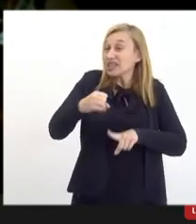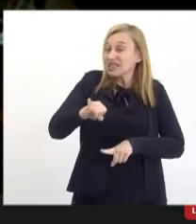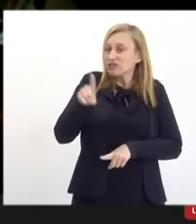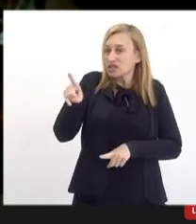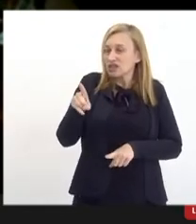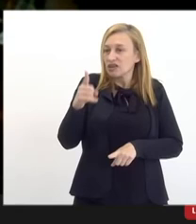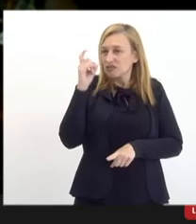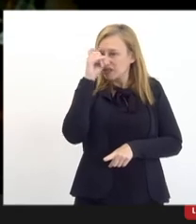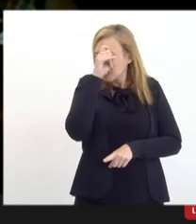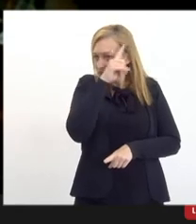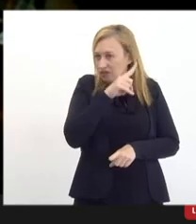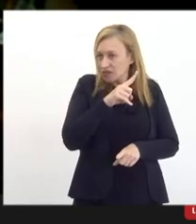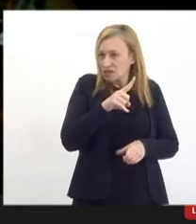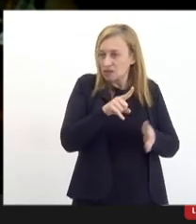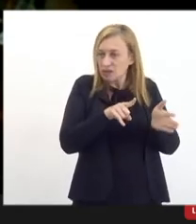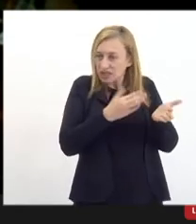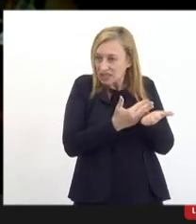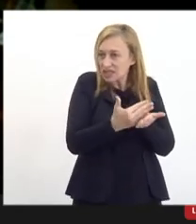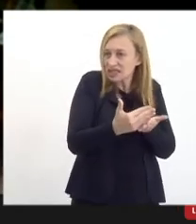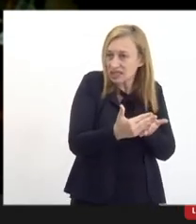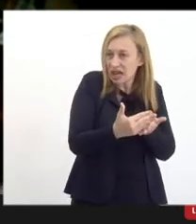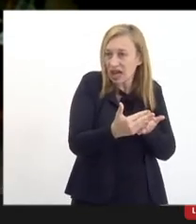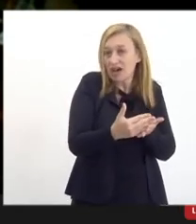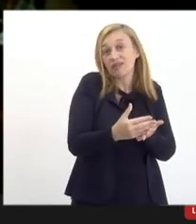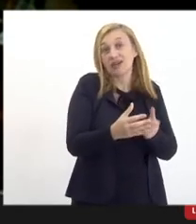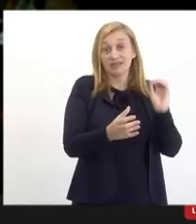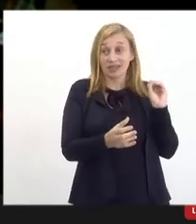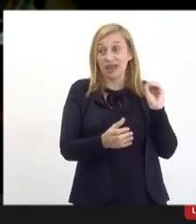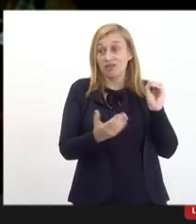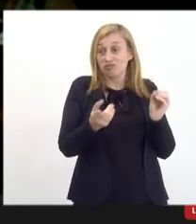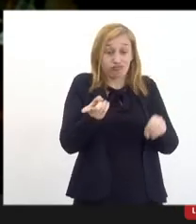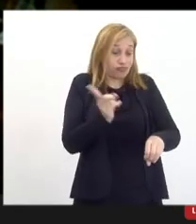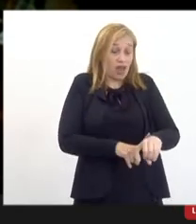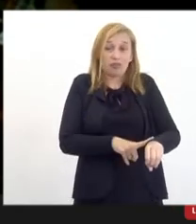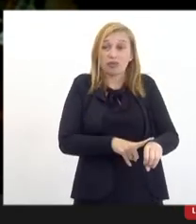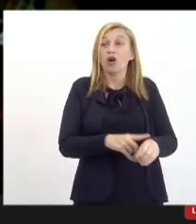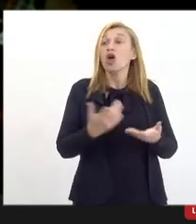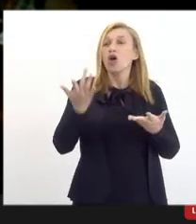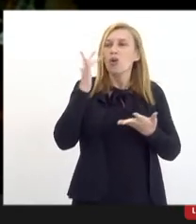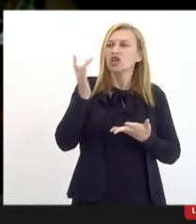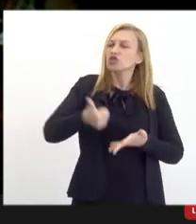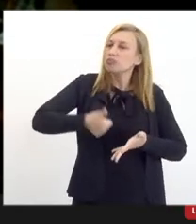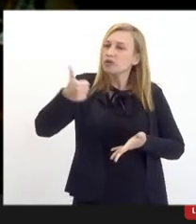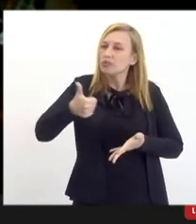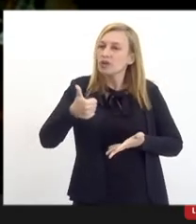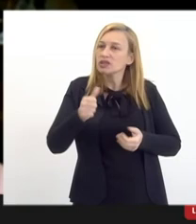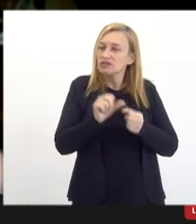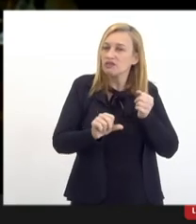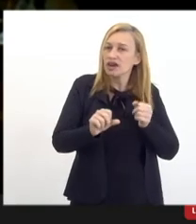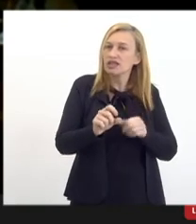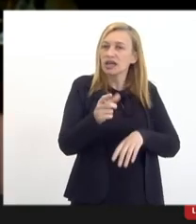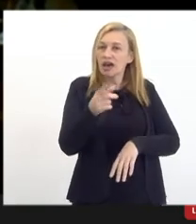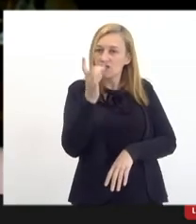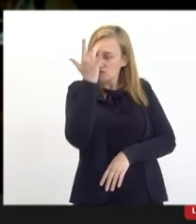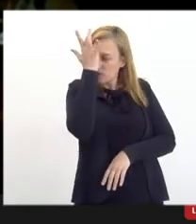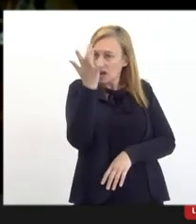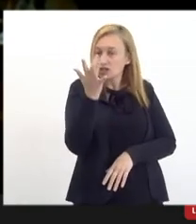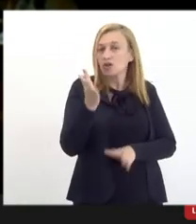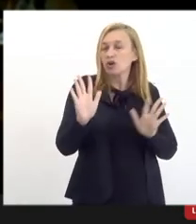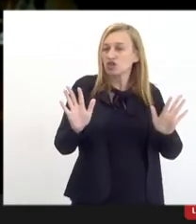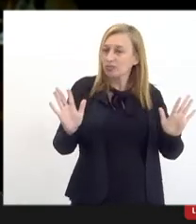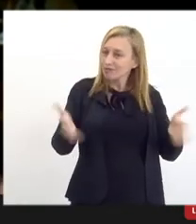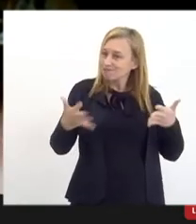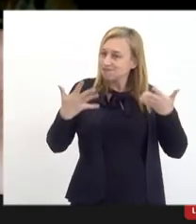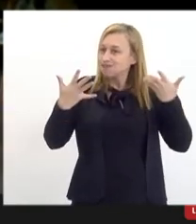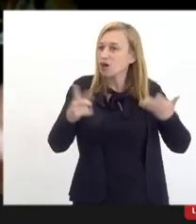e você tira zero. Então, você primeiro faz aquelas fáceis. Eu acho que até para dar ânimo no nosso trabalho,